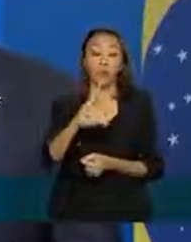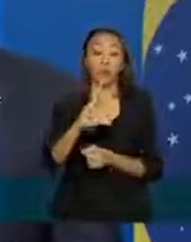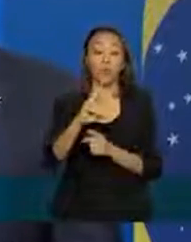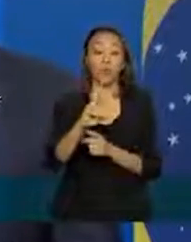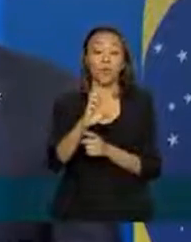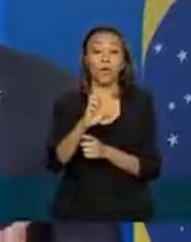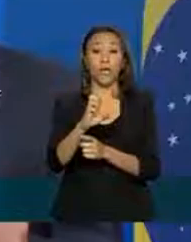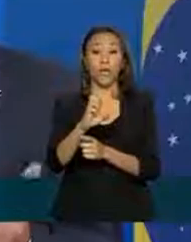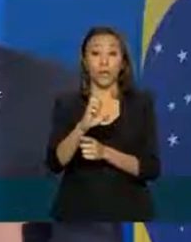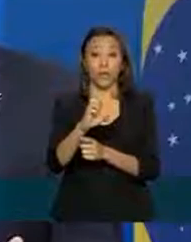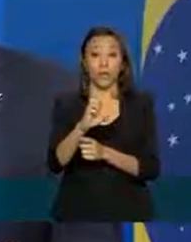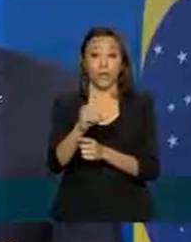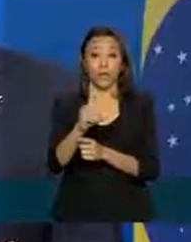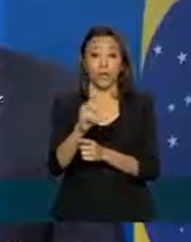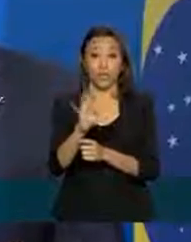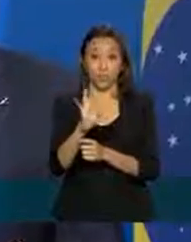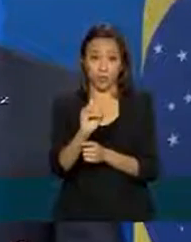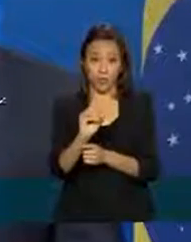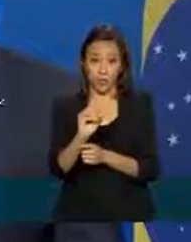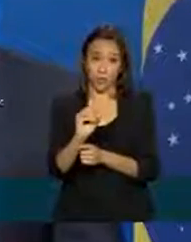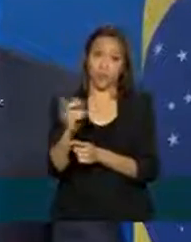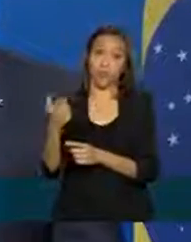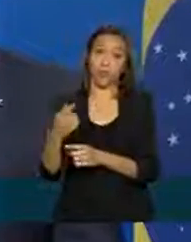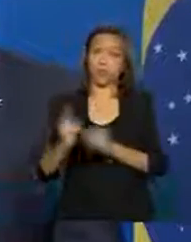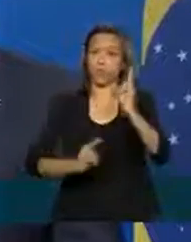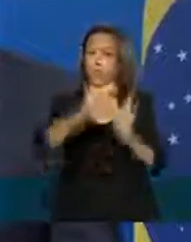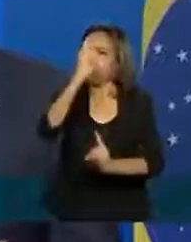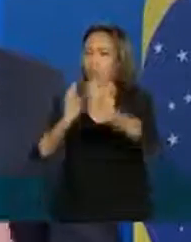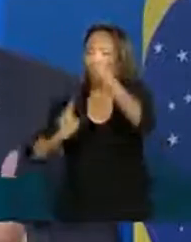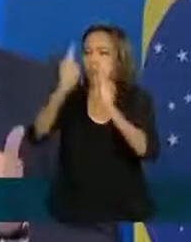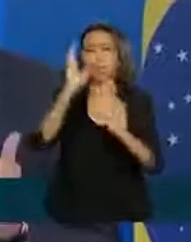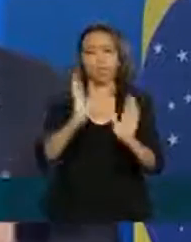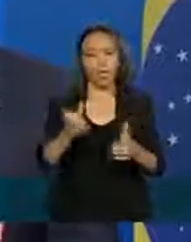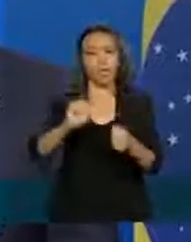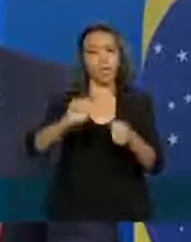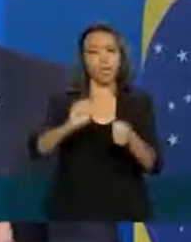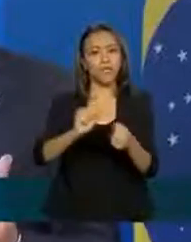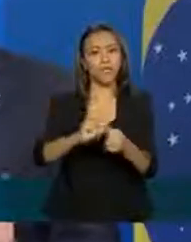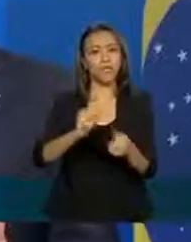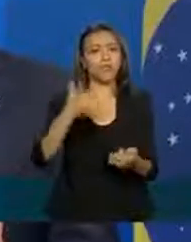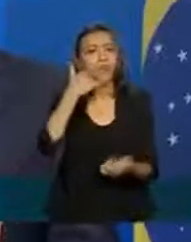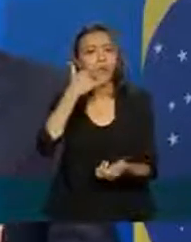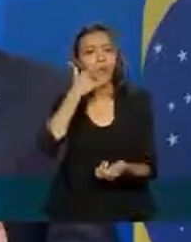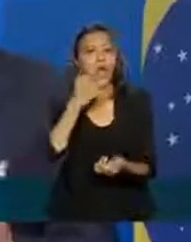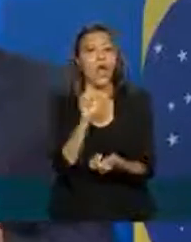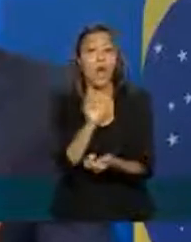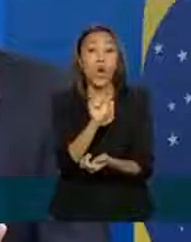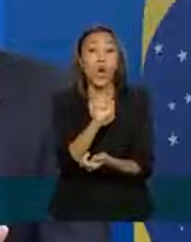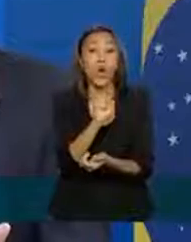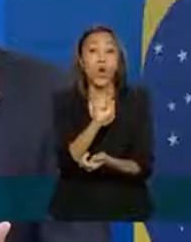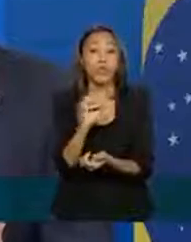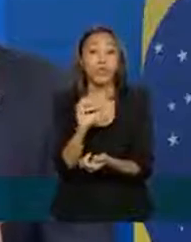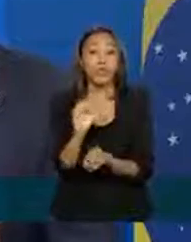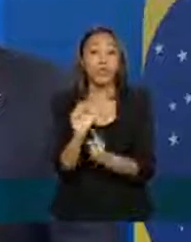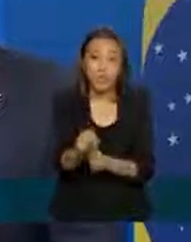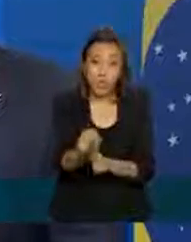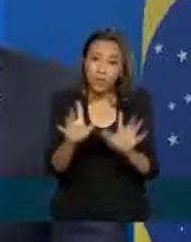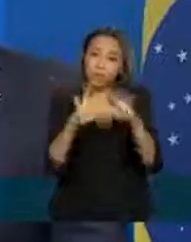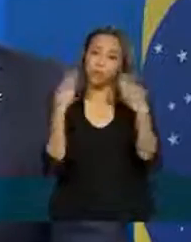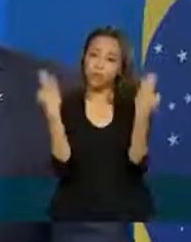imobiliário. Nós já fizemos pelo celular 800 mil famílias